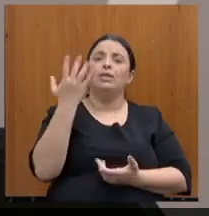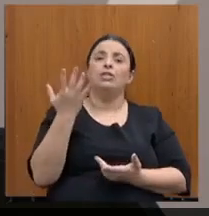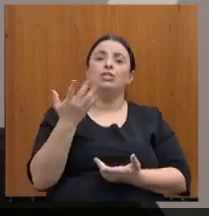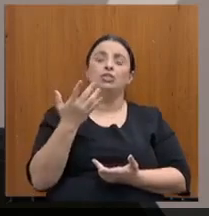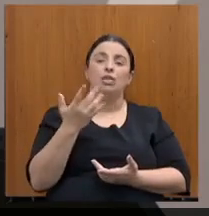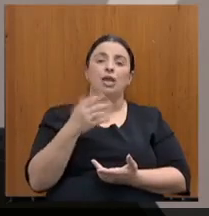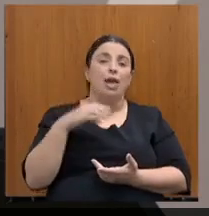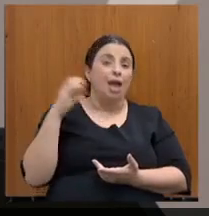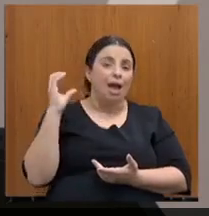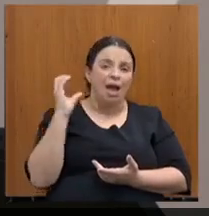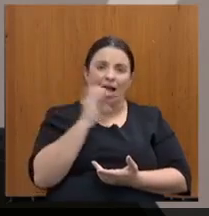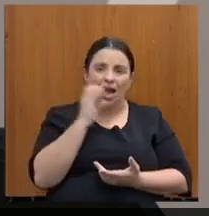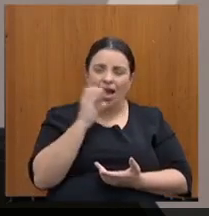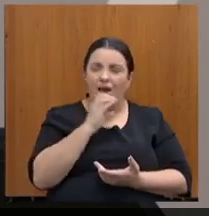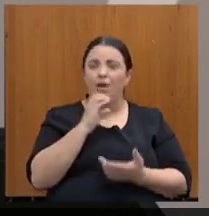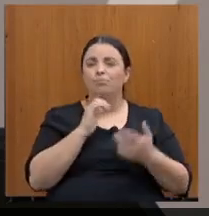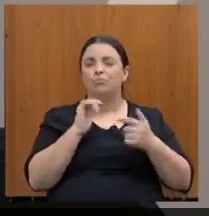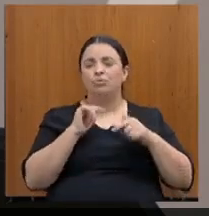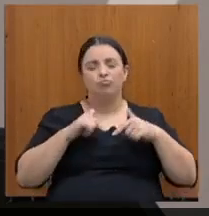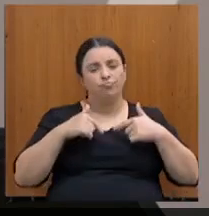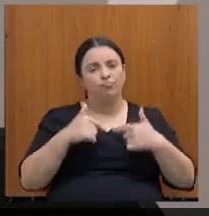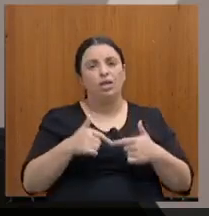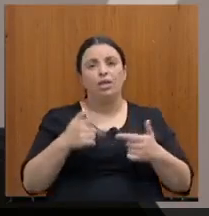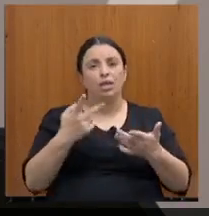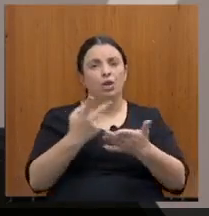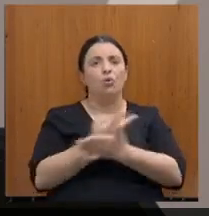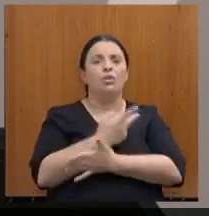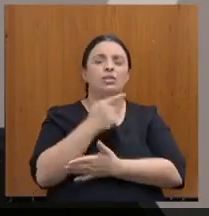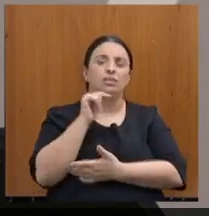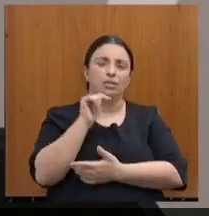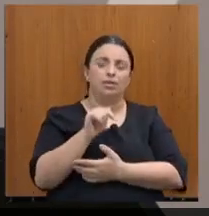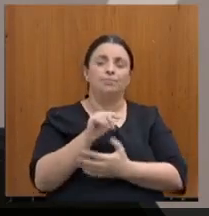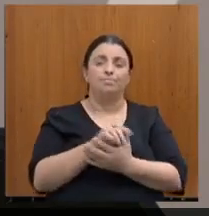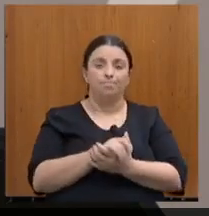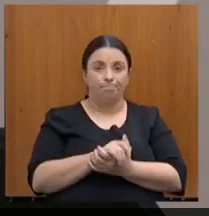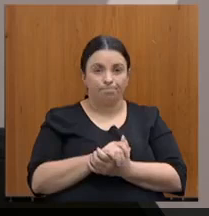e rápido para que isso aconteça.